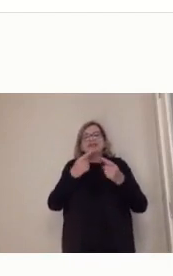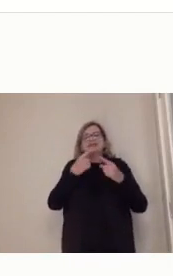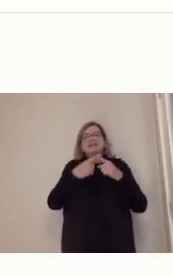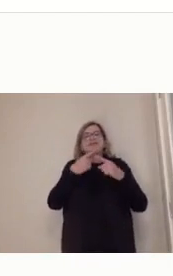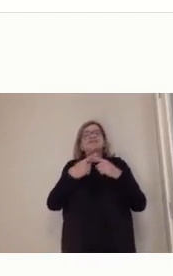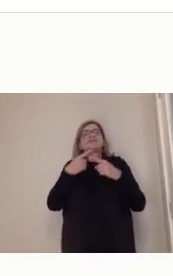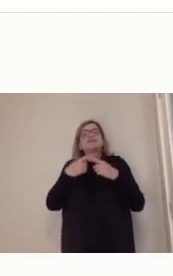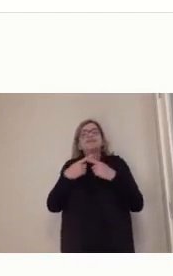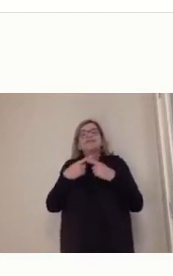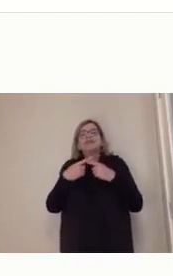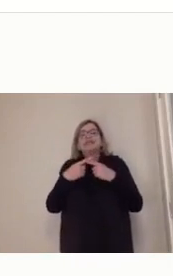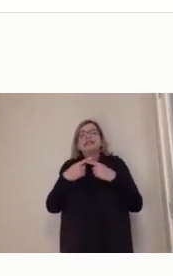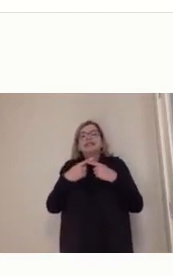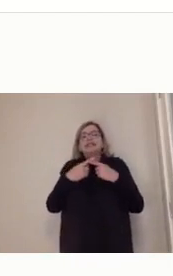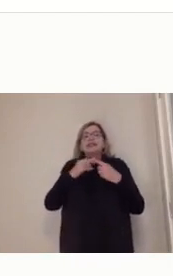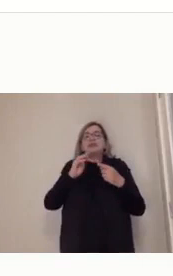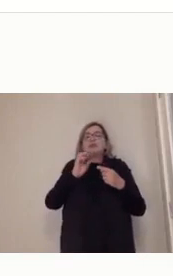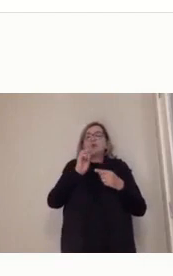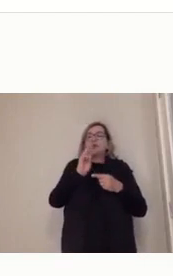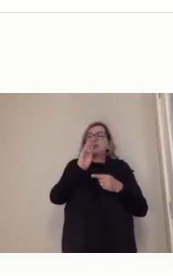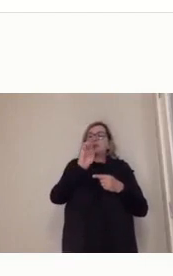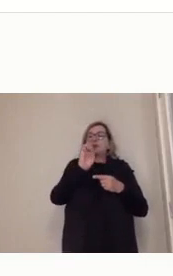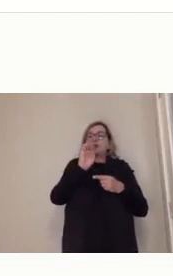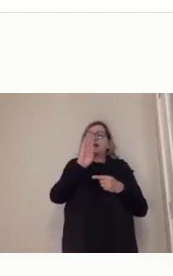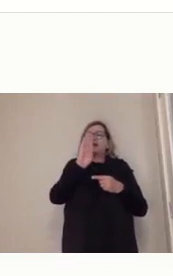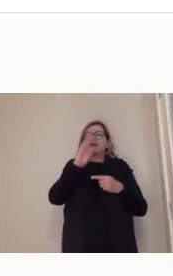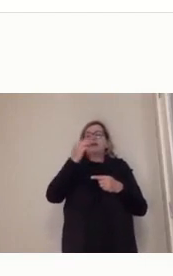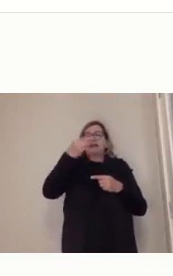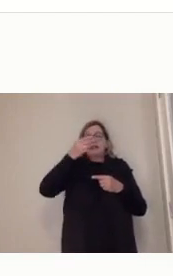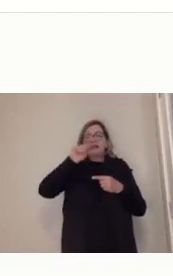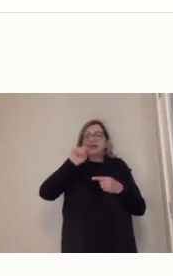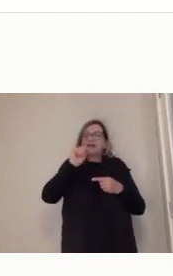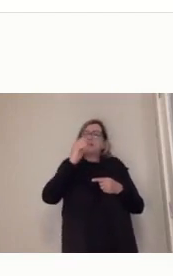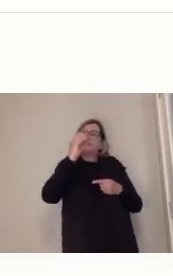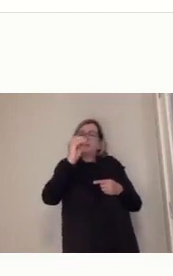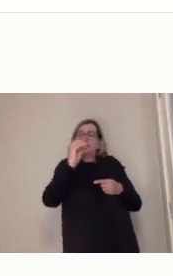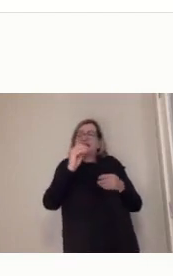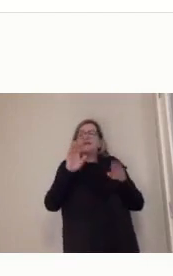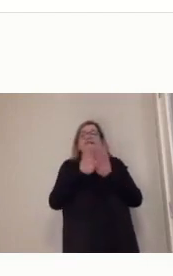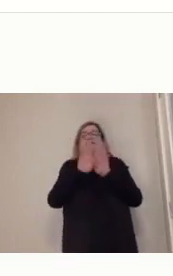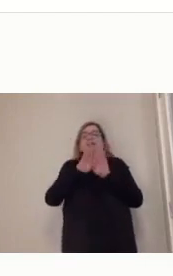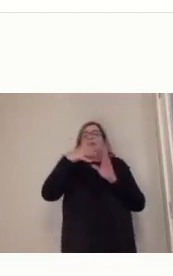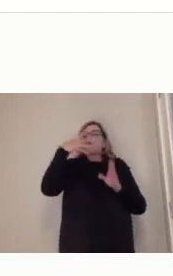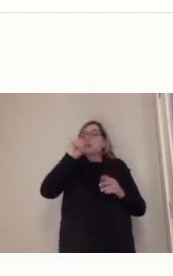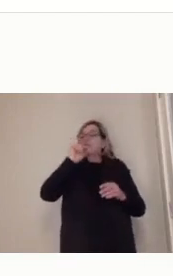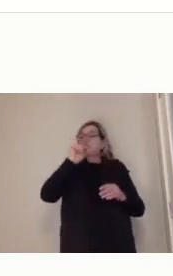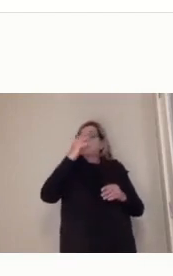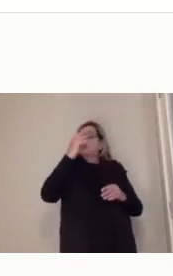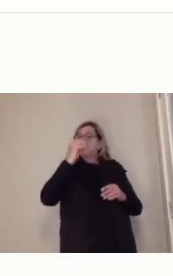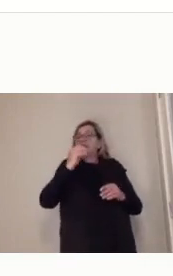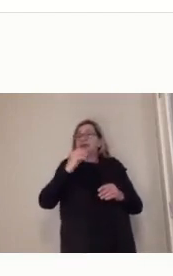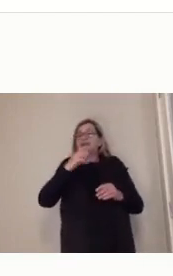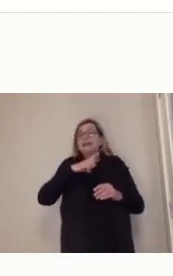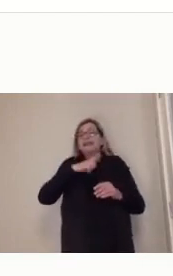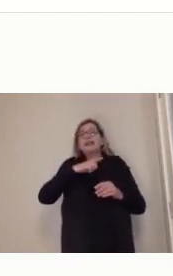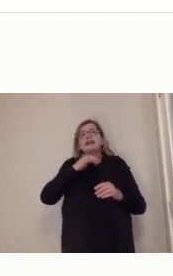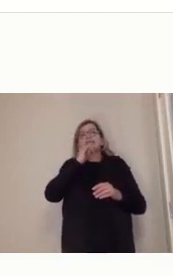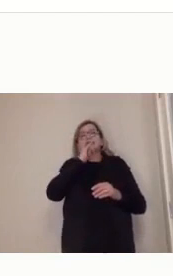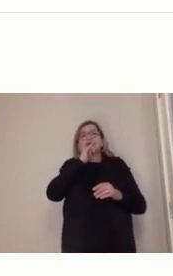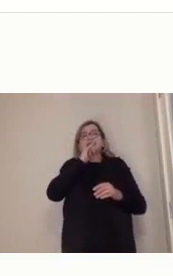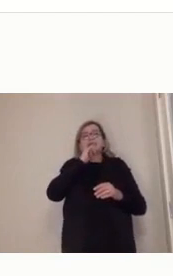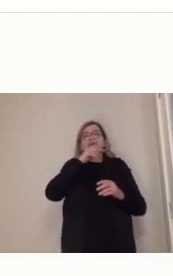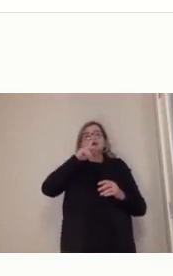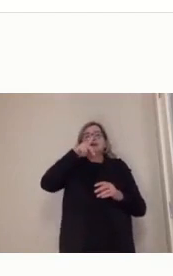pagamentos, que você tem no Bank, como uma outra forma de banco, né? E a web 4.0